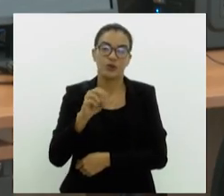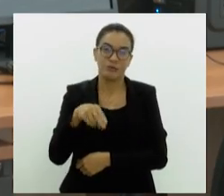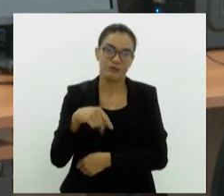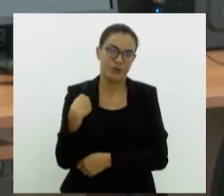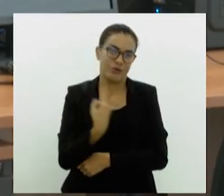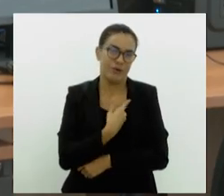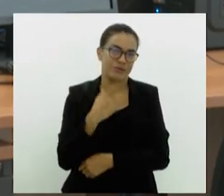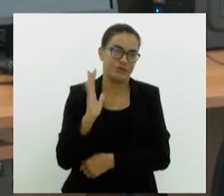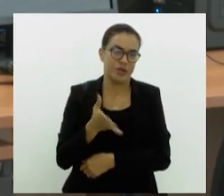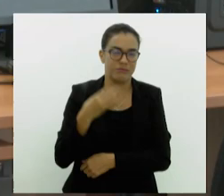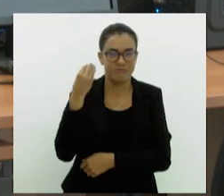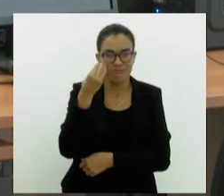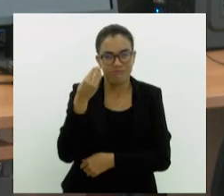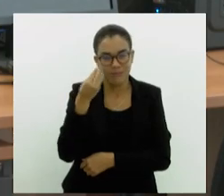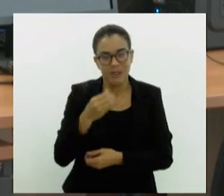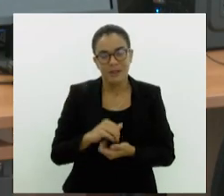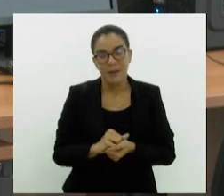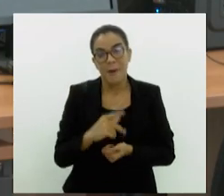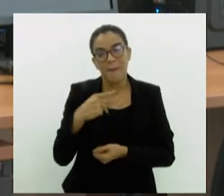passamos. Bom dia, PV!